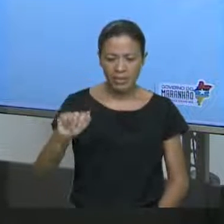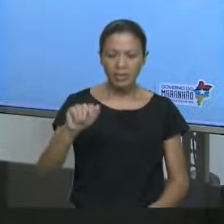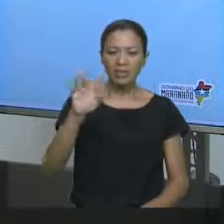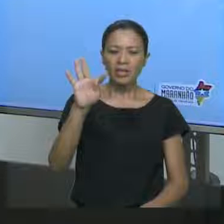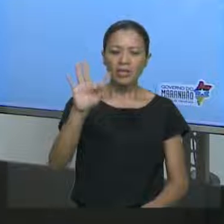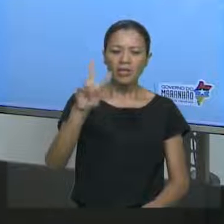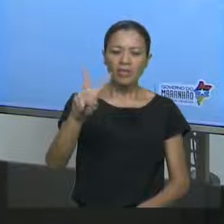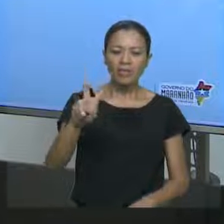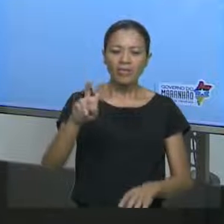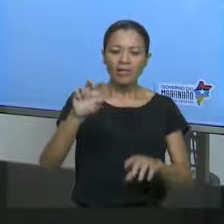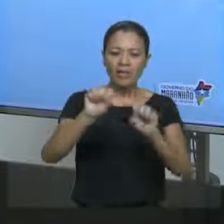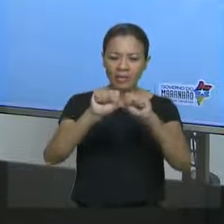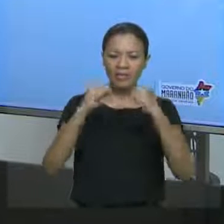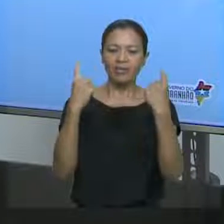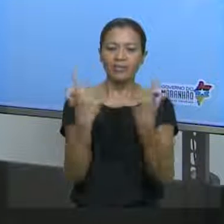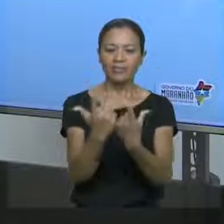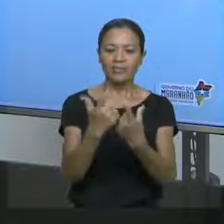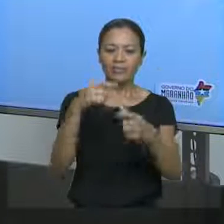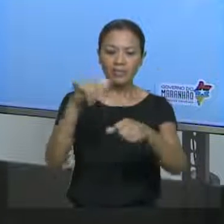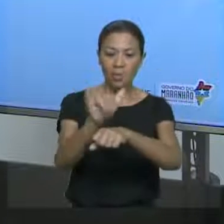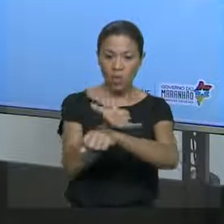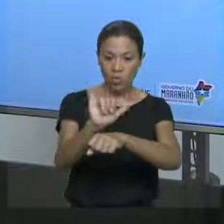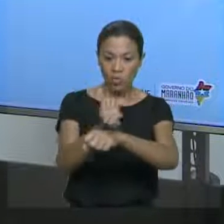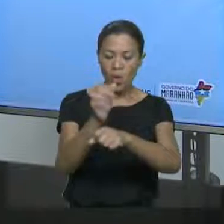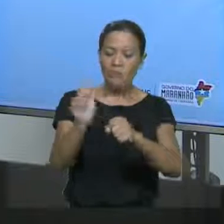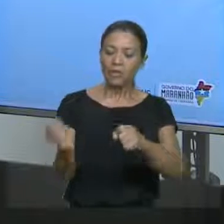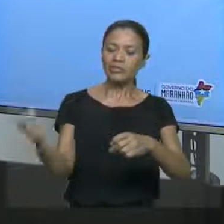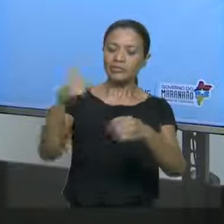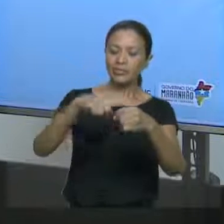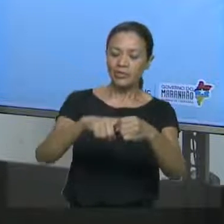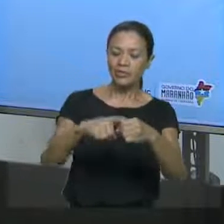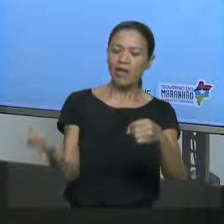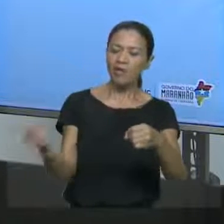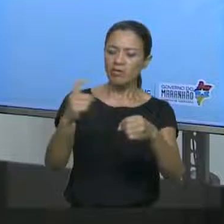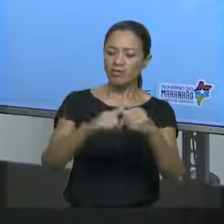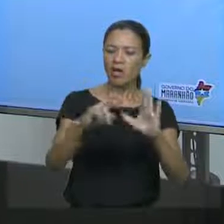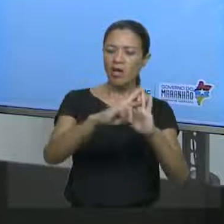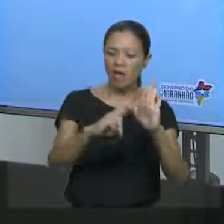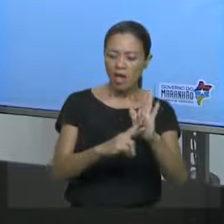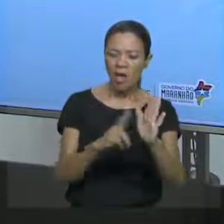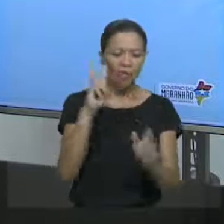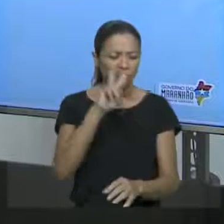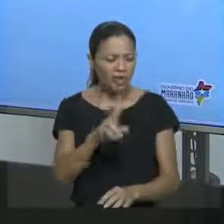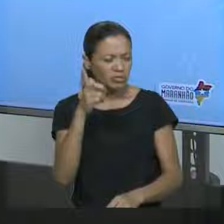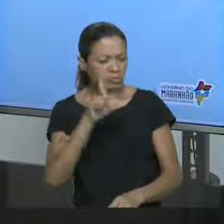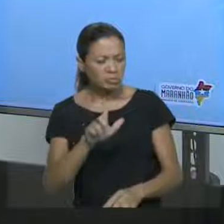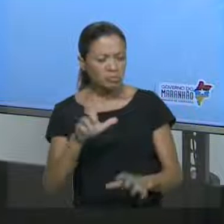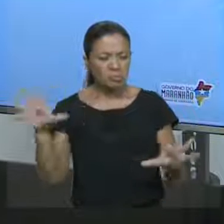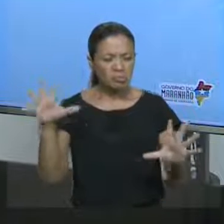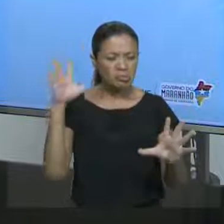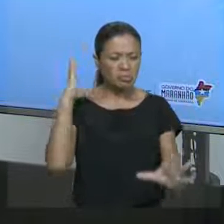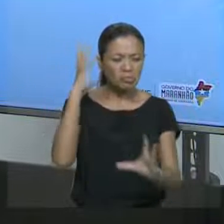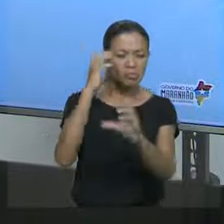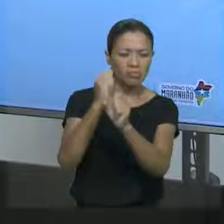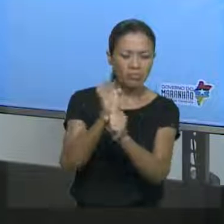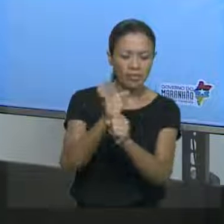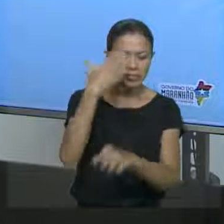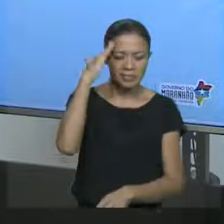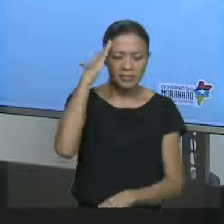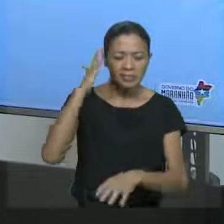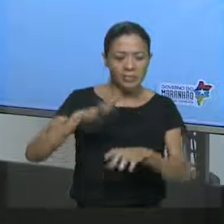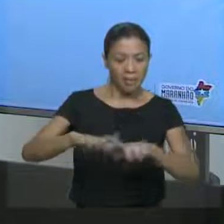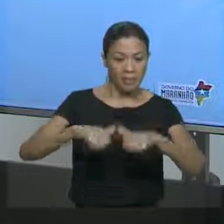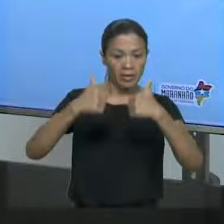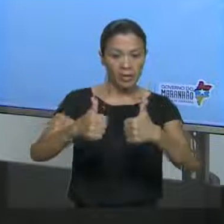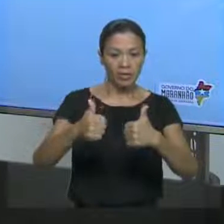Assembleia e o YouTube vai poder voltar no nosso canal de YouTube. Voltar as regras. Dar uma olhada, dar uma revisada para poder compreender melhor, tá